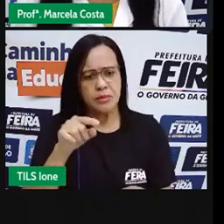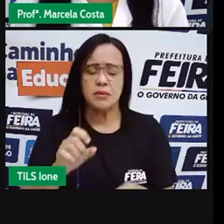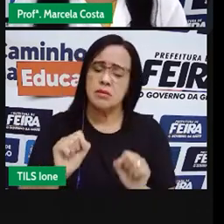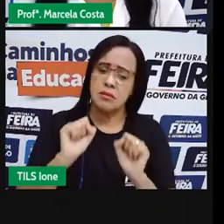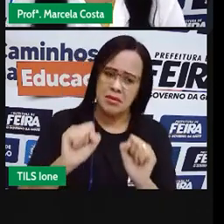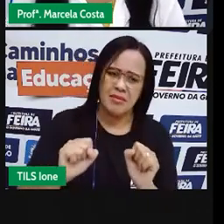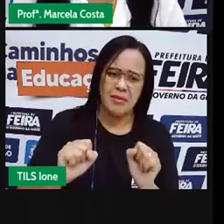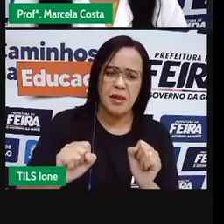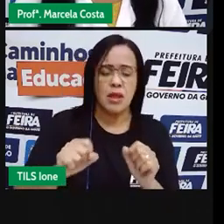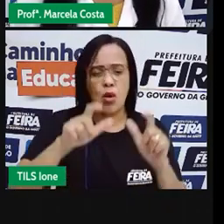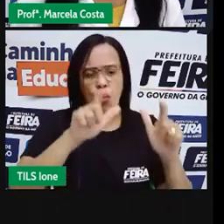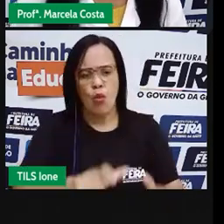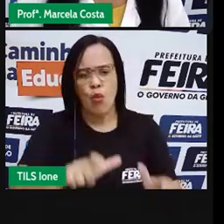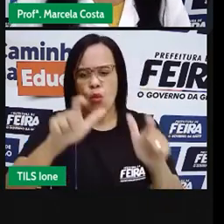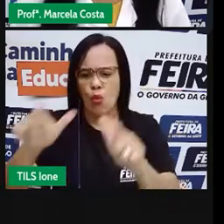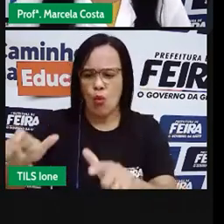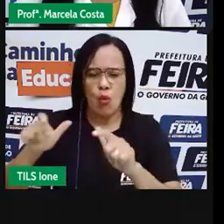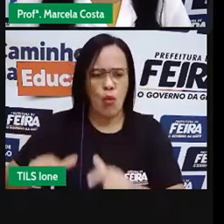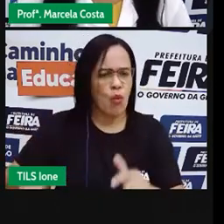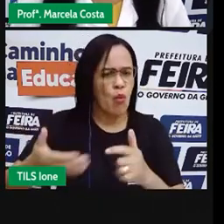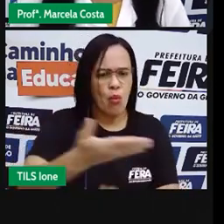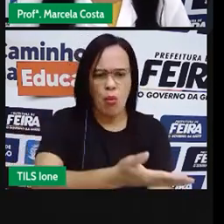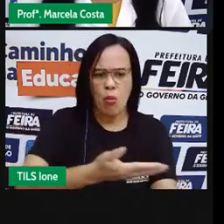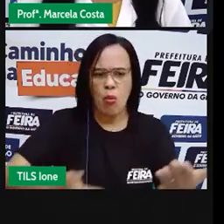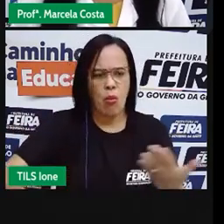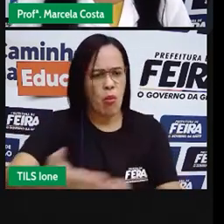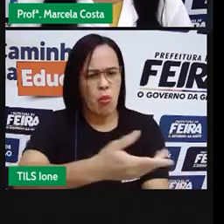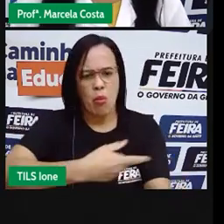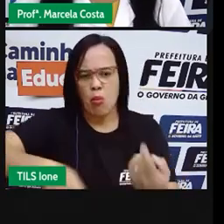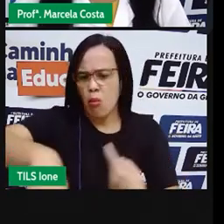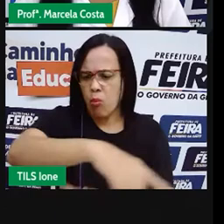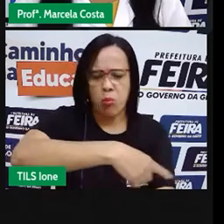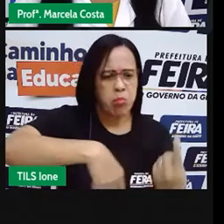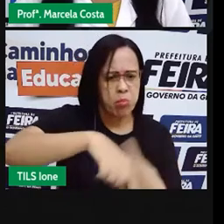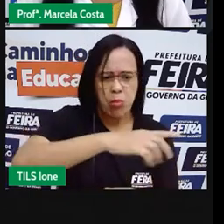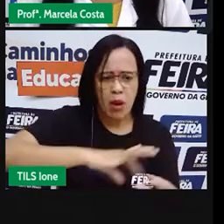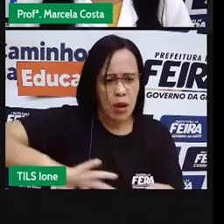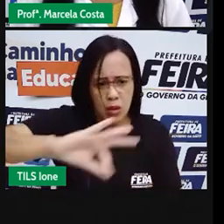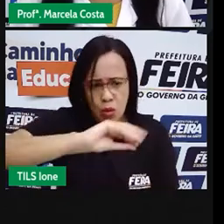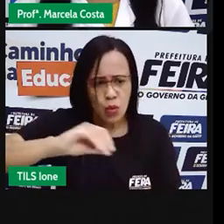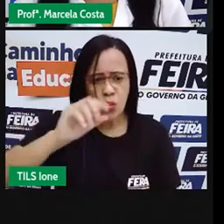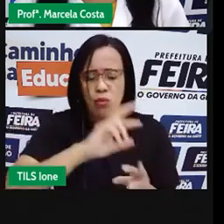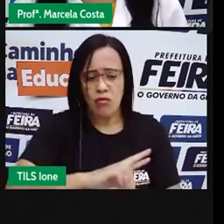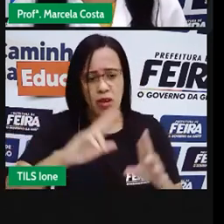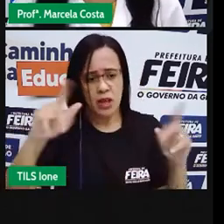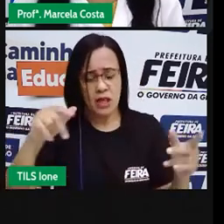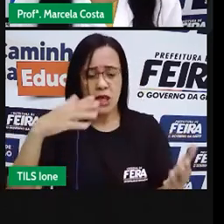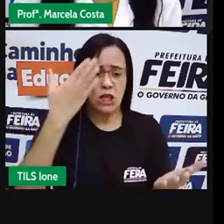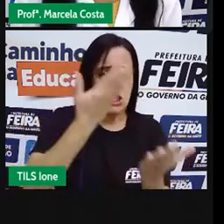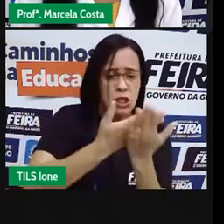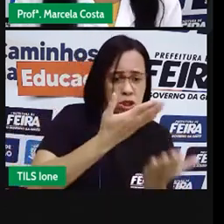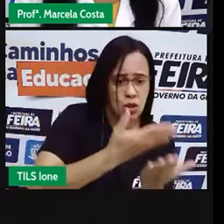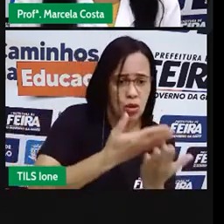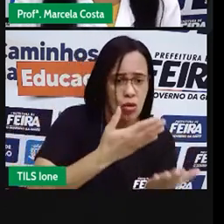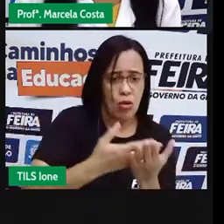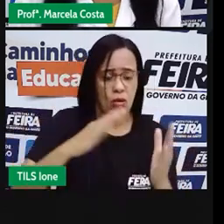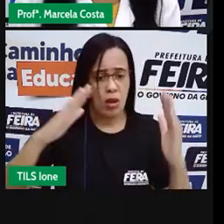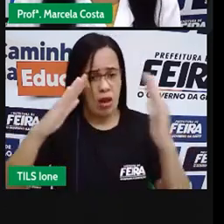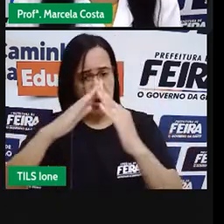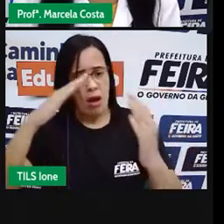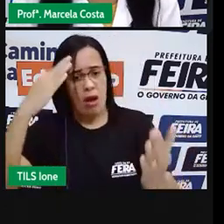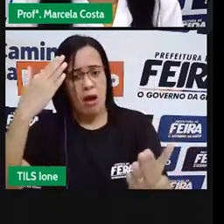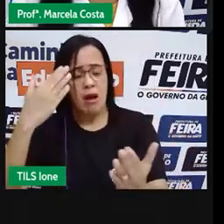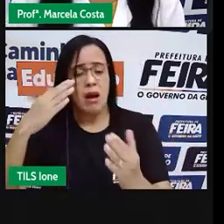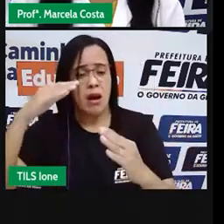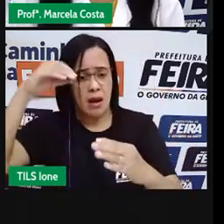diferente, como a escola, a sua casa, a igreja, você